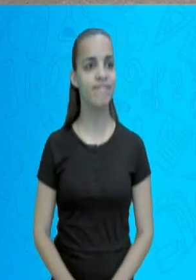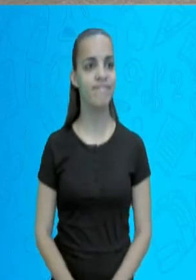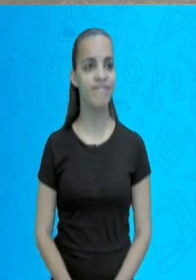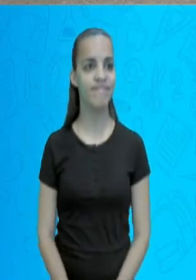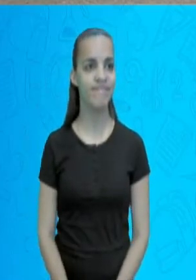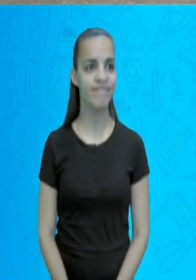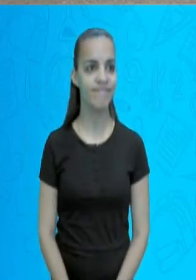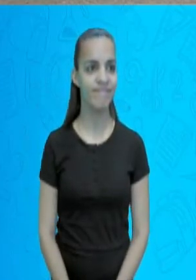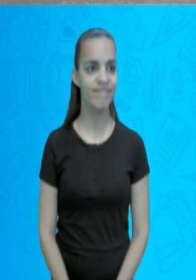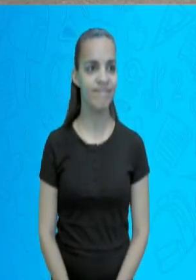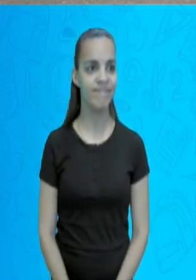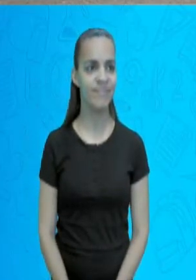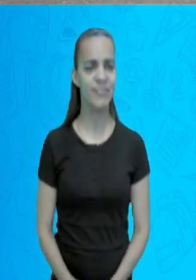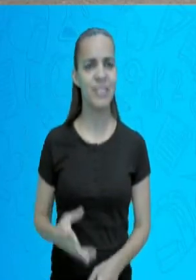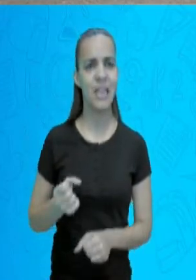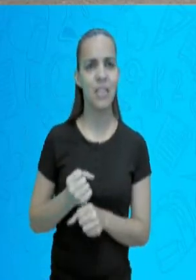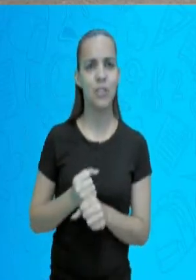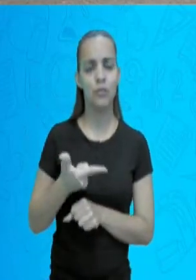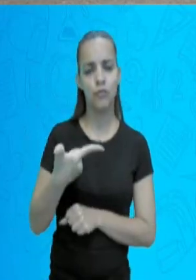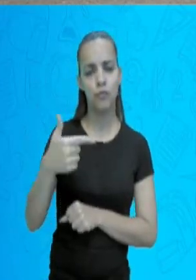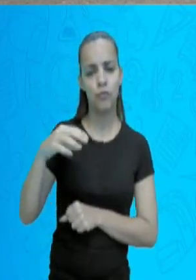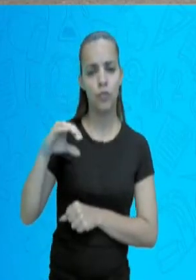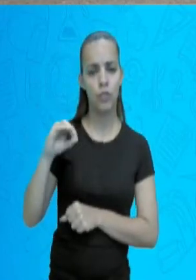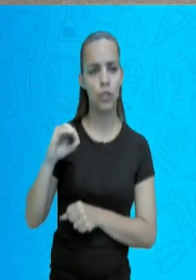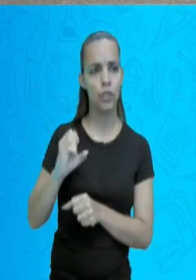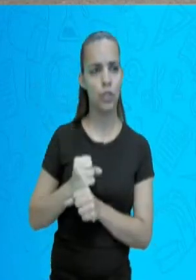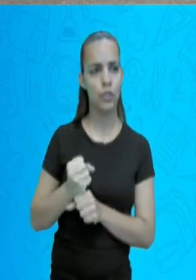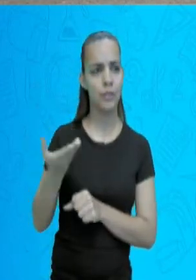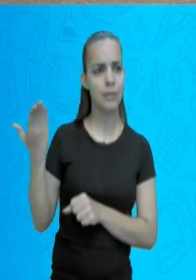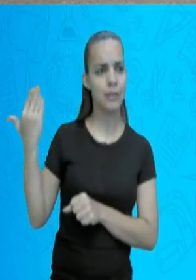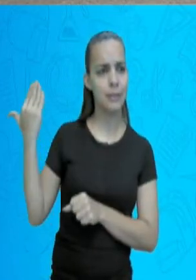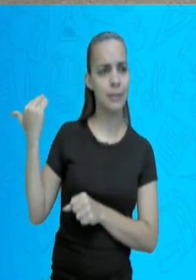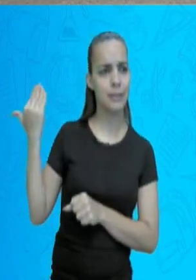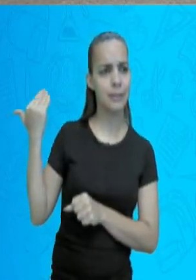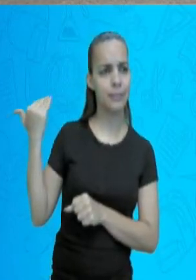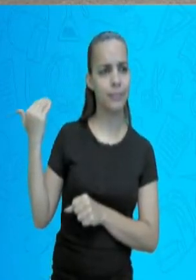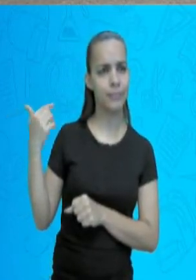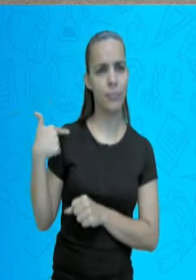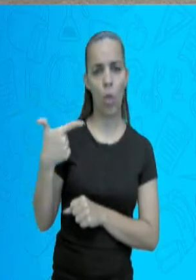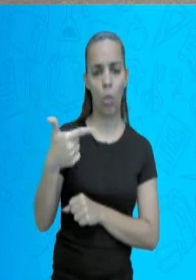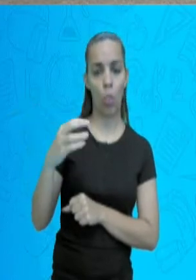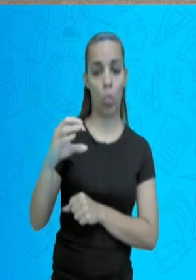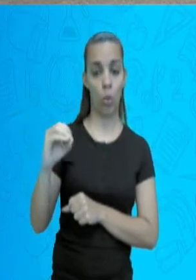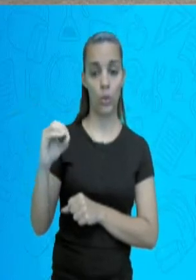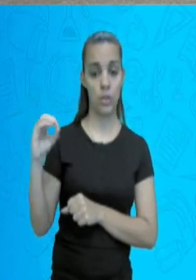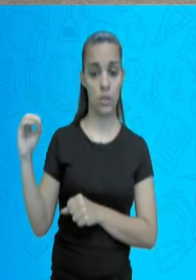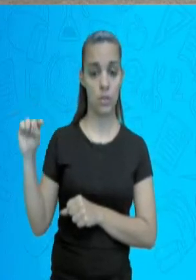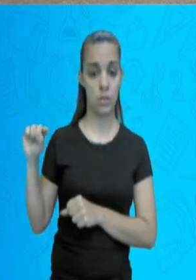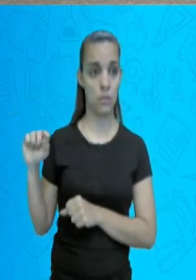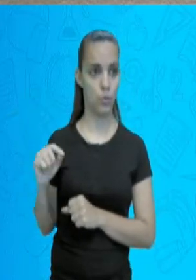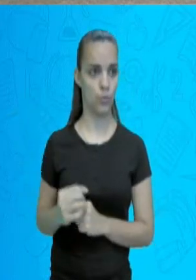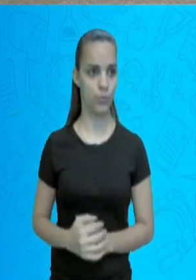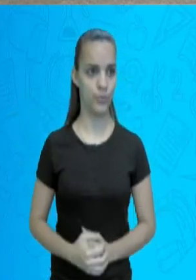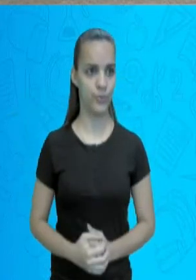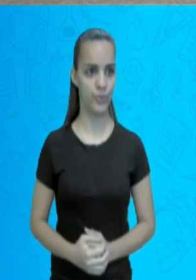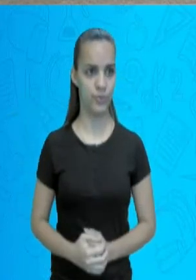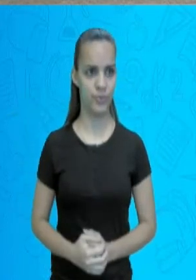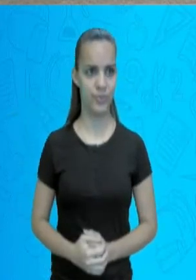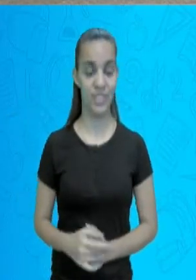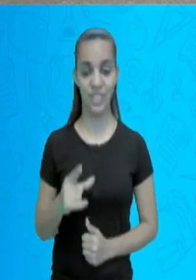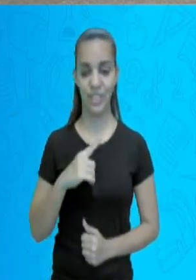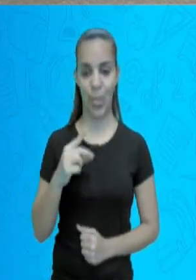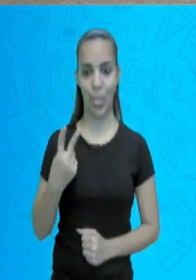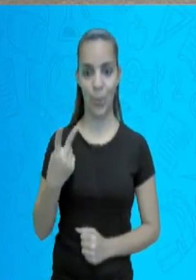há 20 anos atrás, nasceram, no ano, né, de 2000, nasceram 2 milhões de